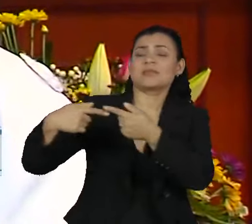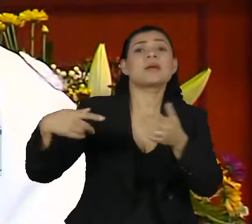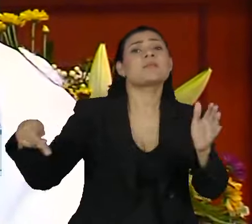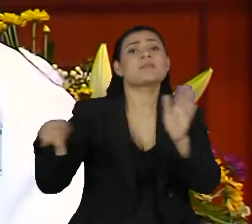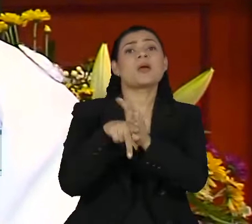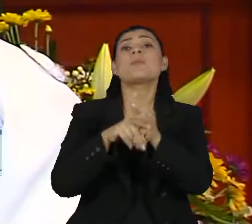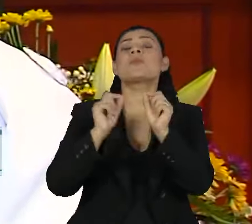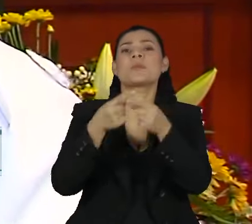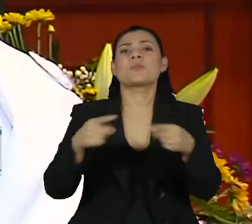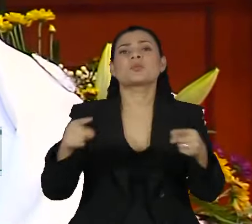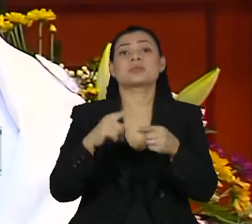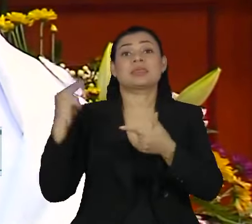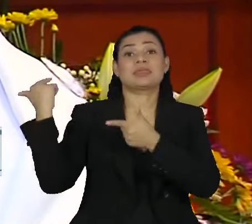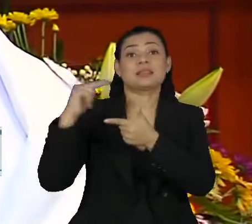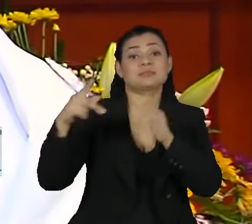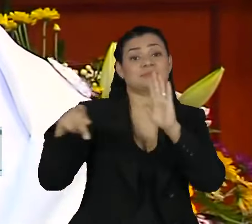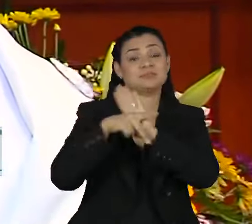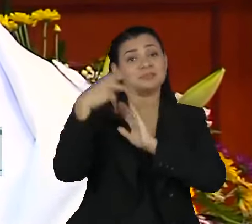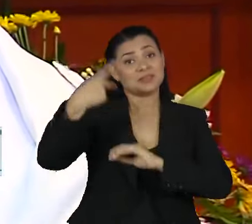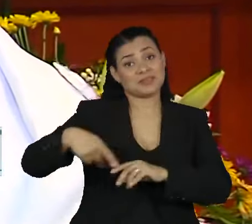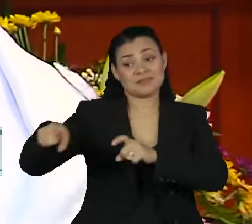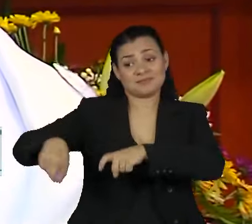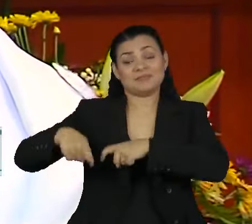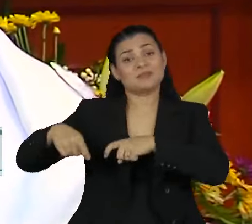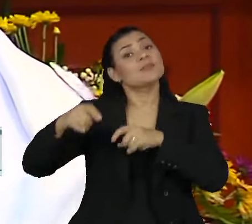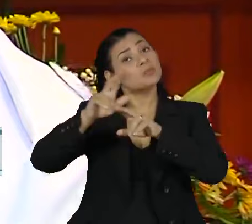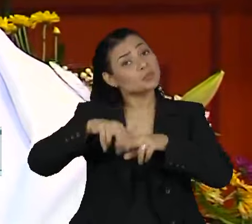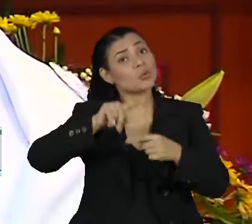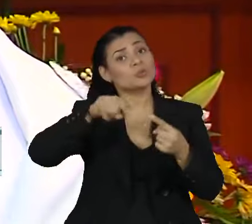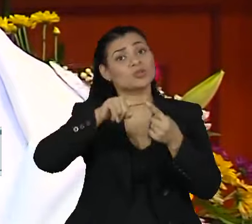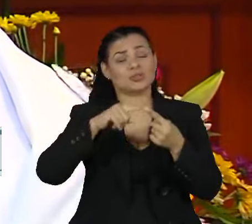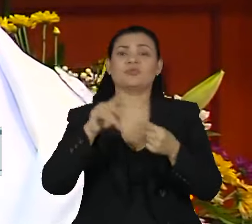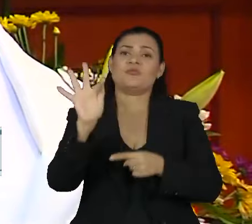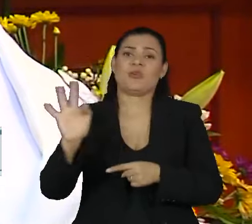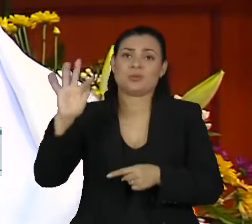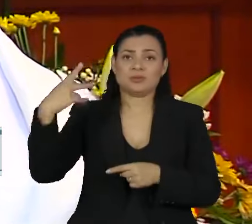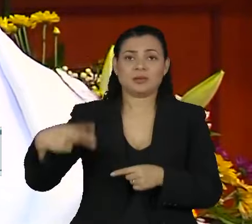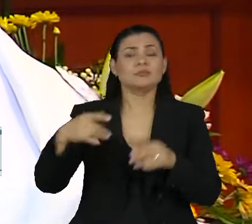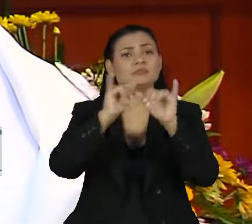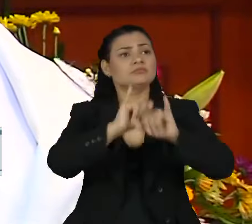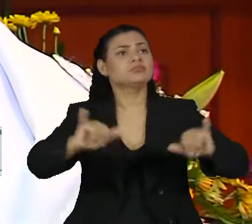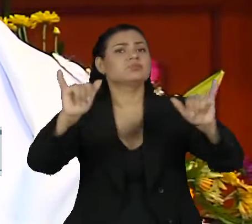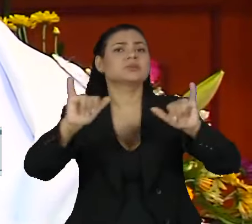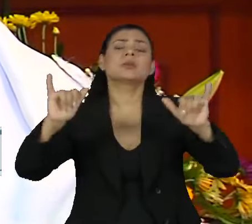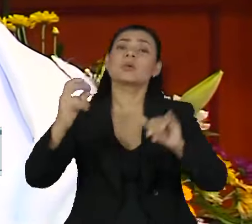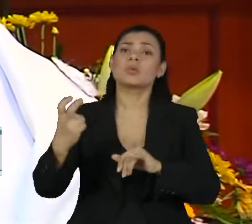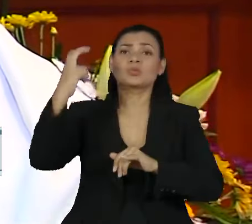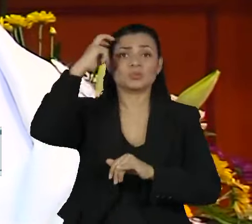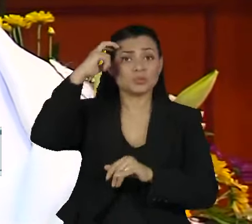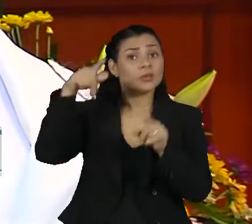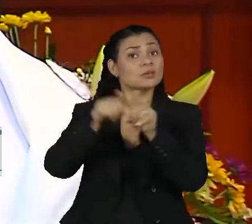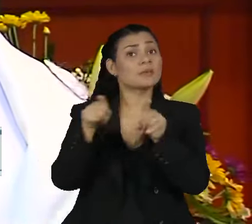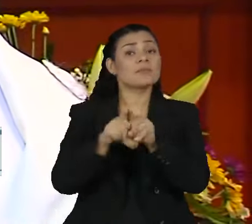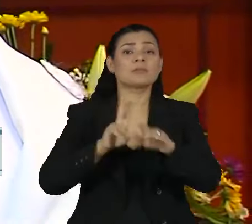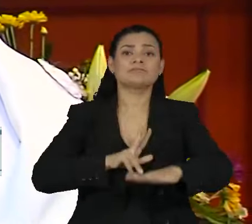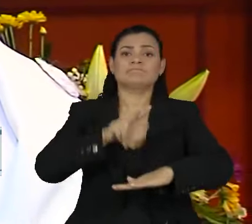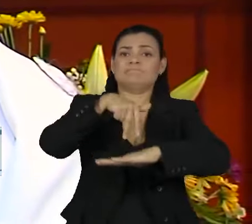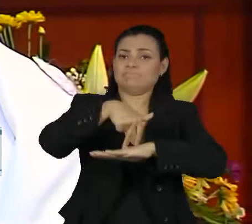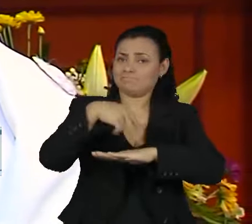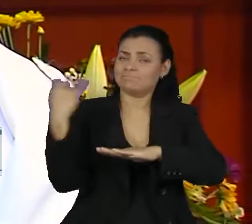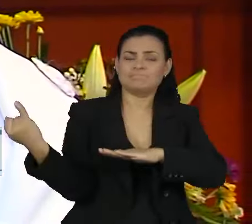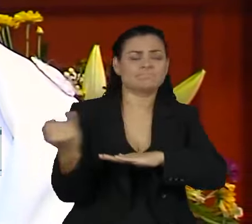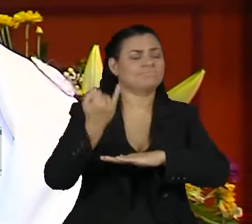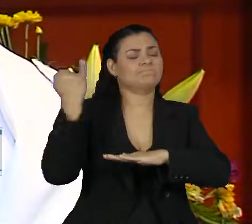Eu acho que é um objetivo da faculdade divulgar a cultura brasileira em todos os seus aspectos. Também pelos seus posicionamentos,